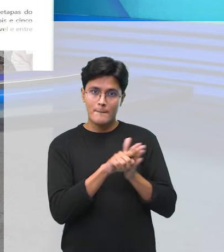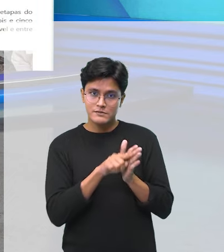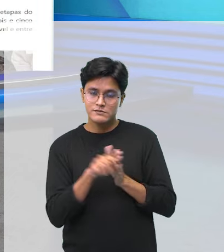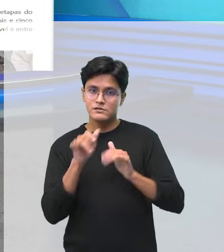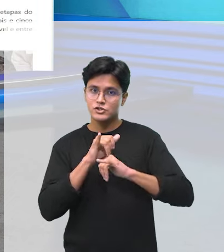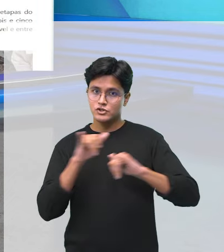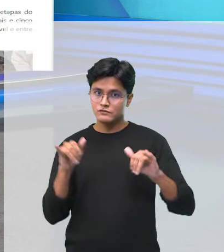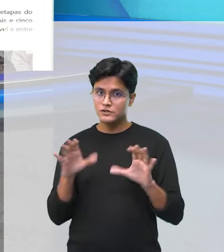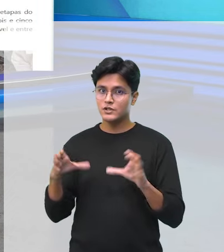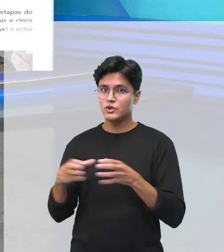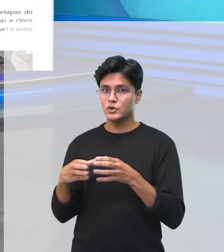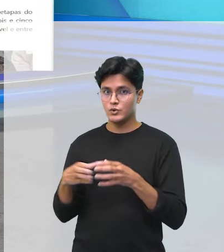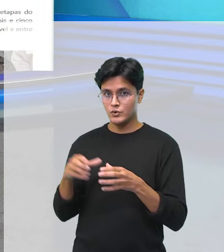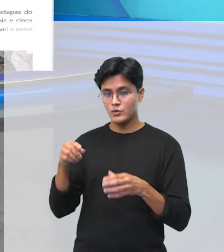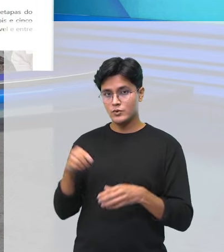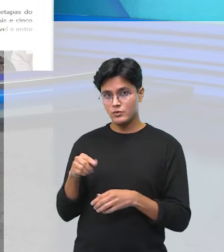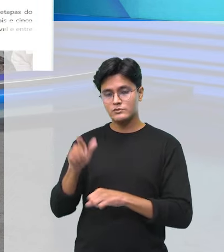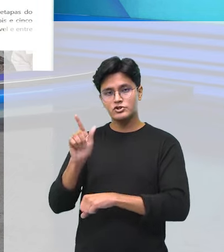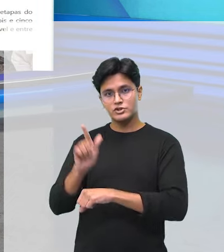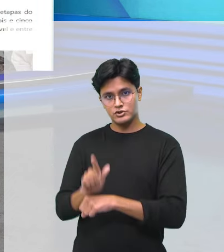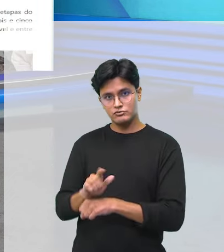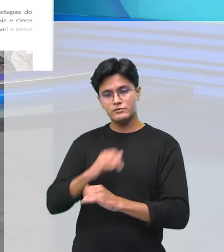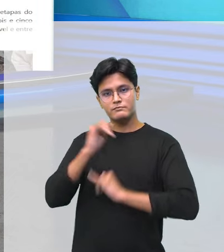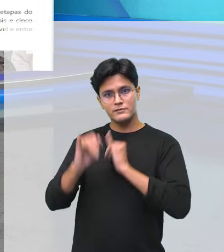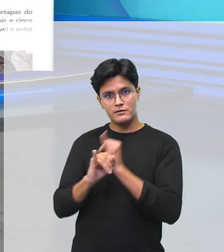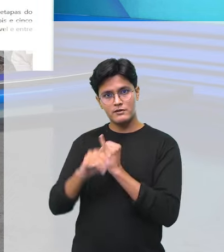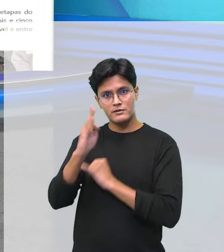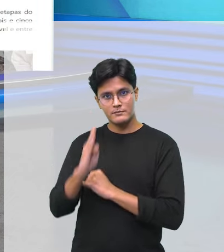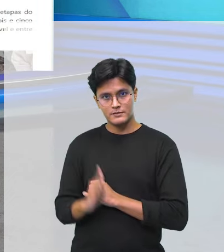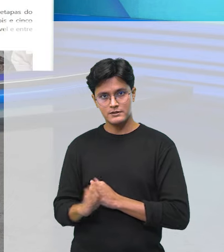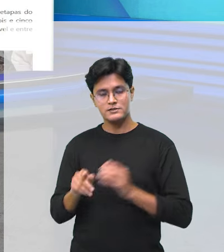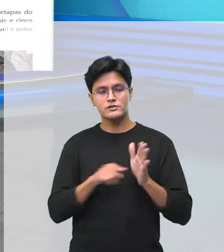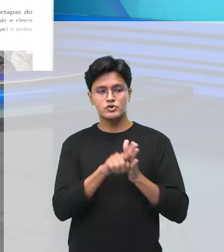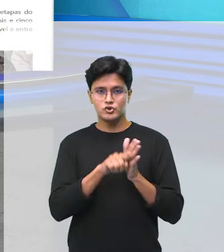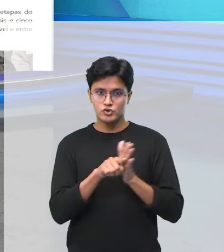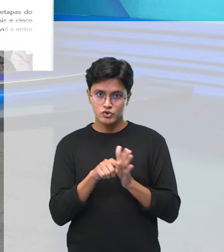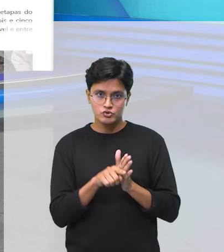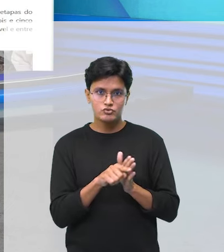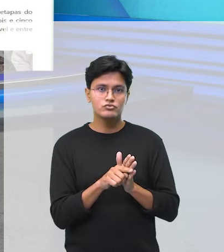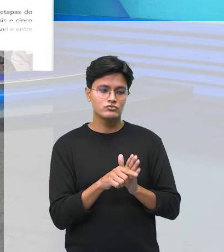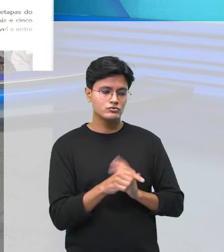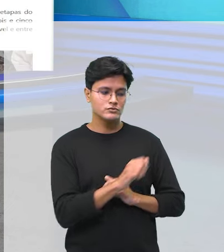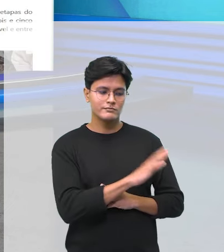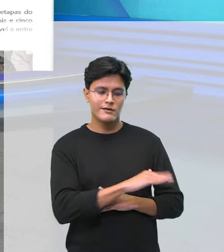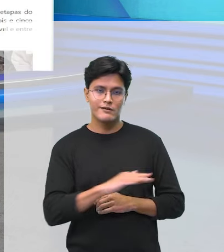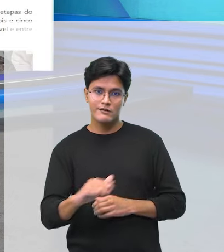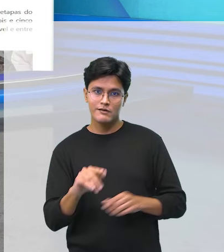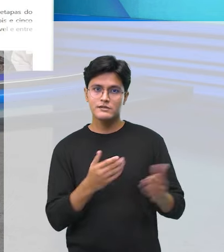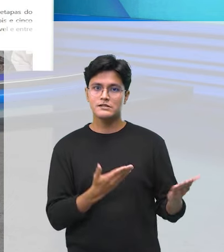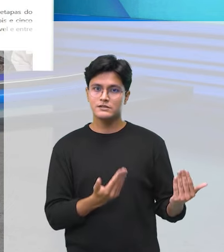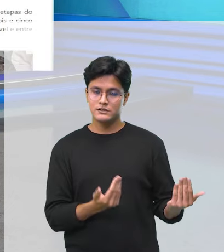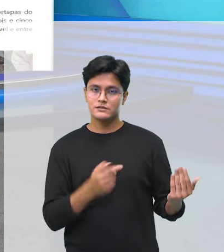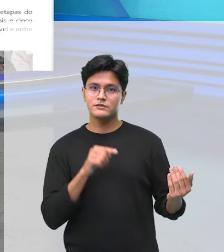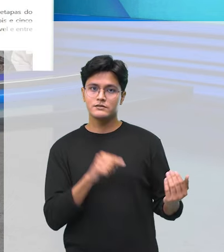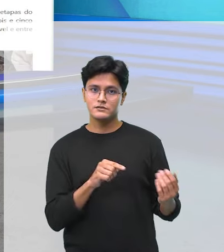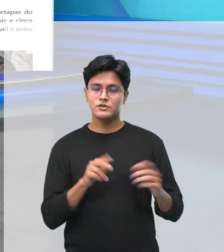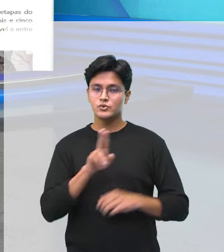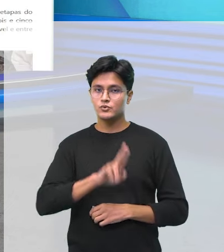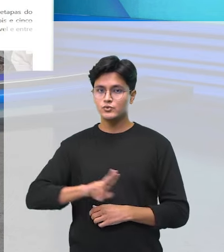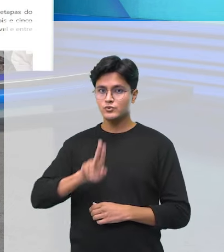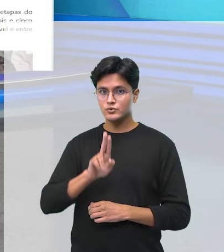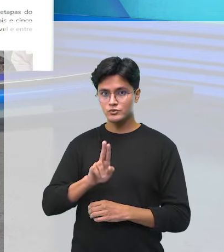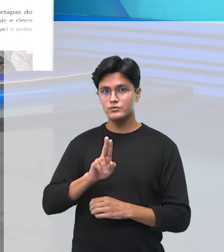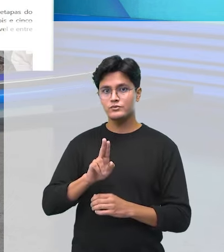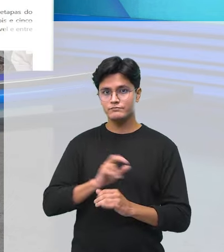da Internet no Brasil, em um estudo realizado com crianças e adolescentes sobre o acesso e uso da rede, apontou um